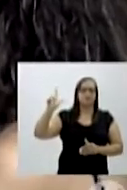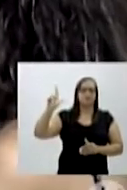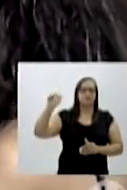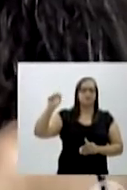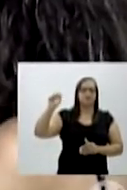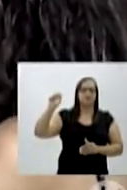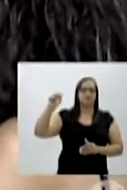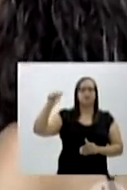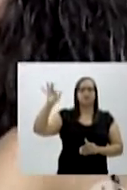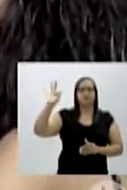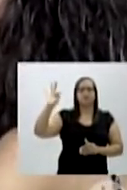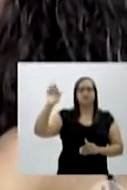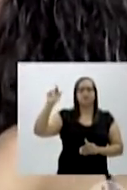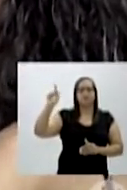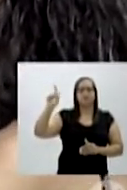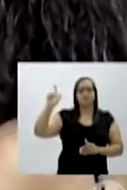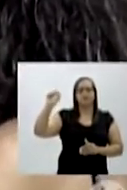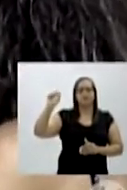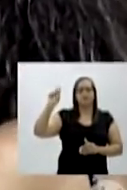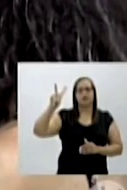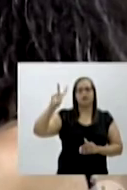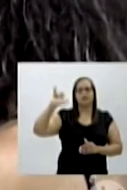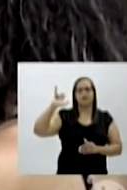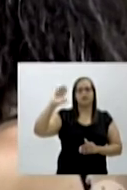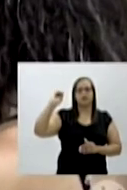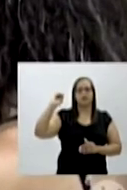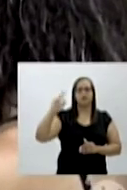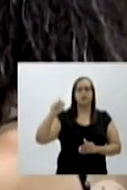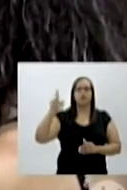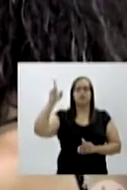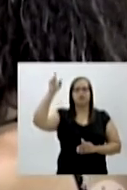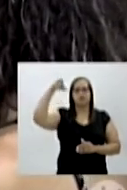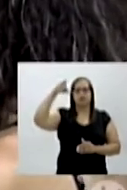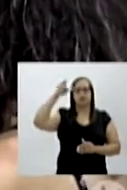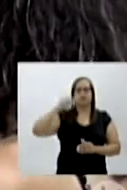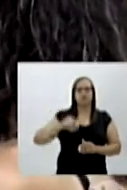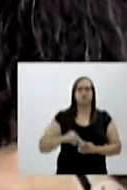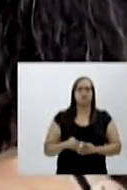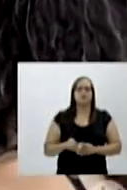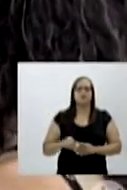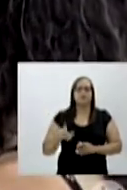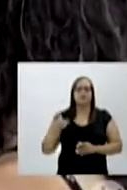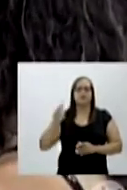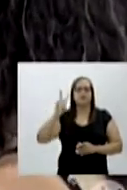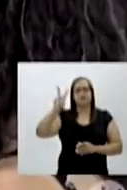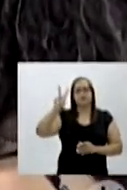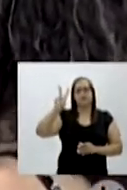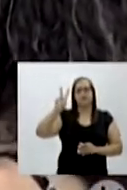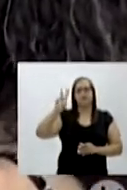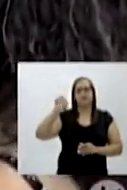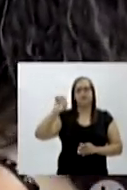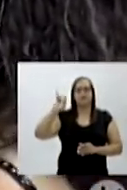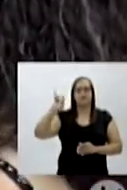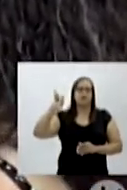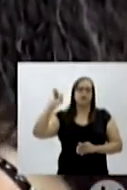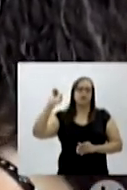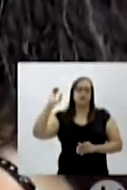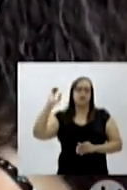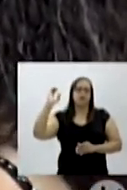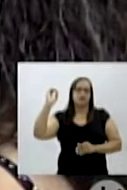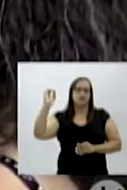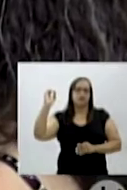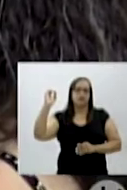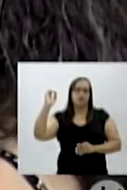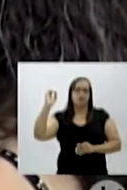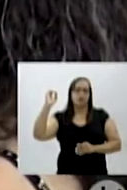aí depois o F, o L, o A com acento agudo, o V, o I